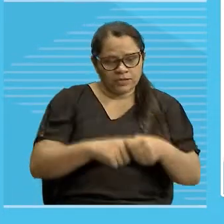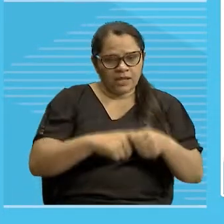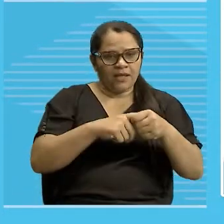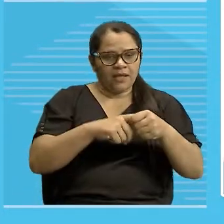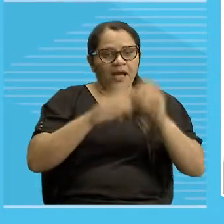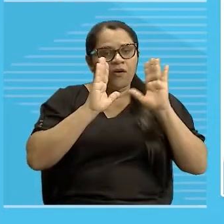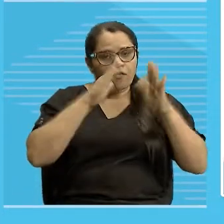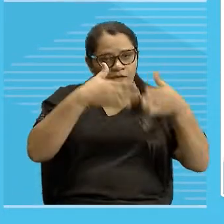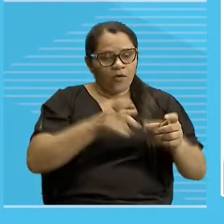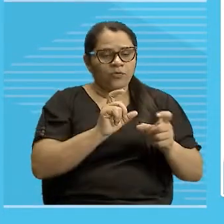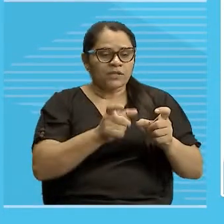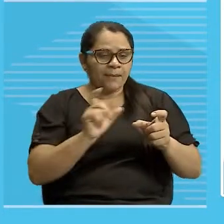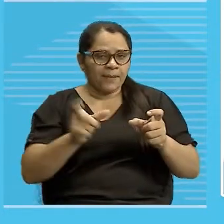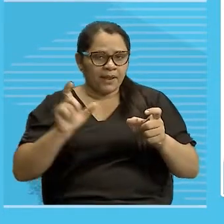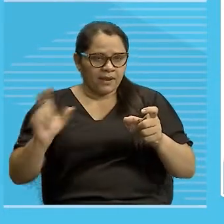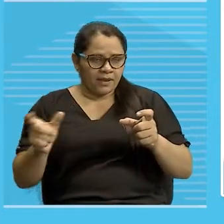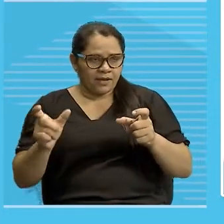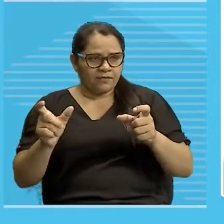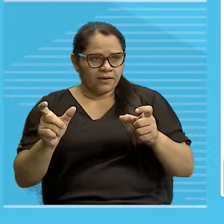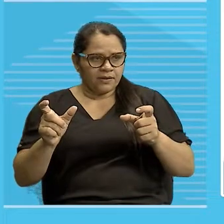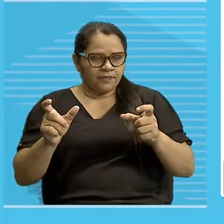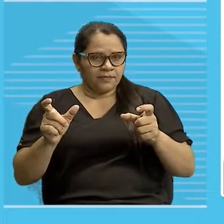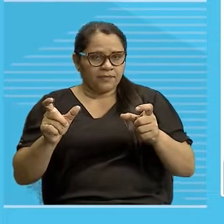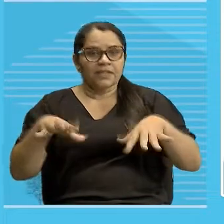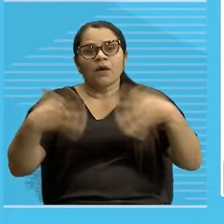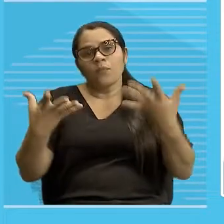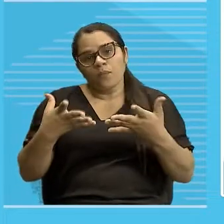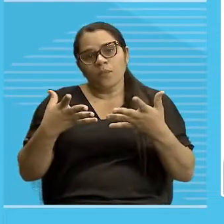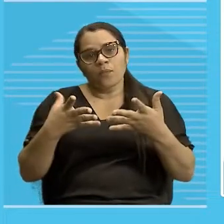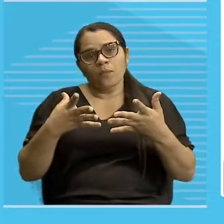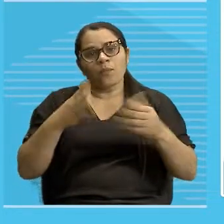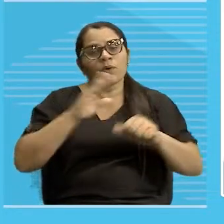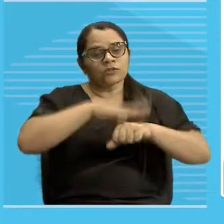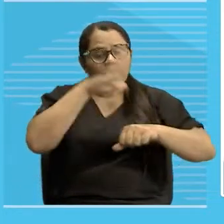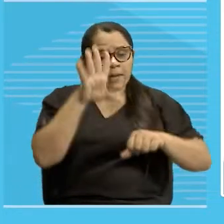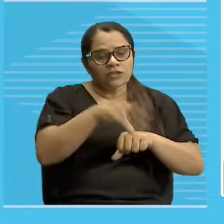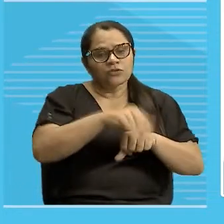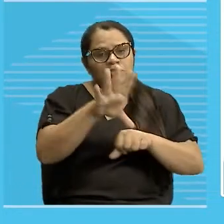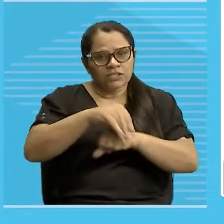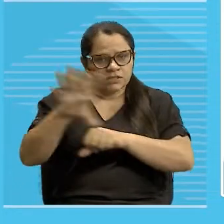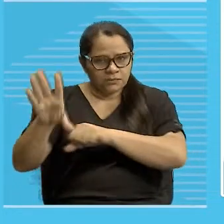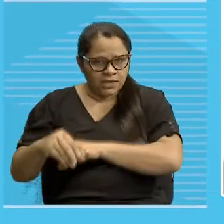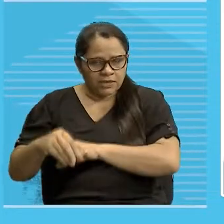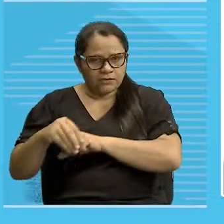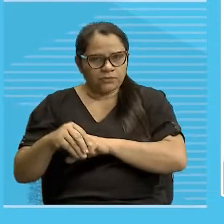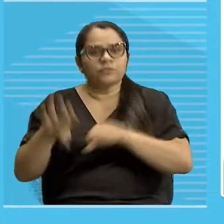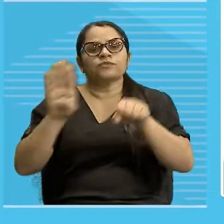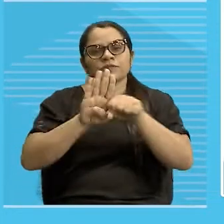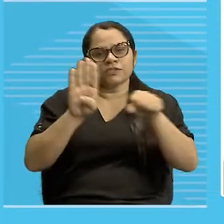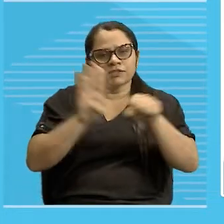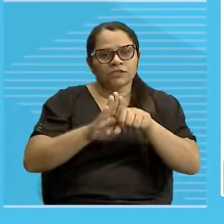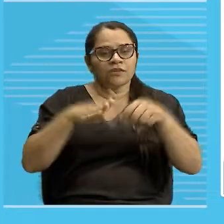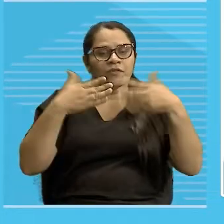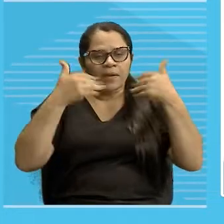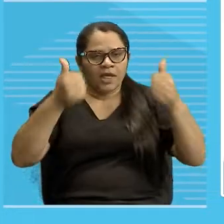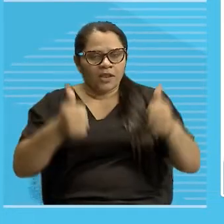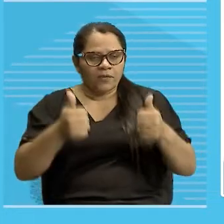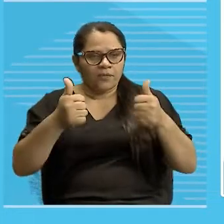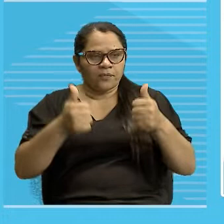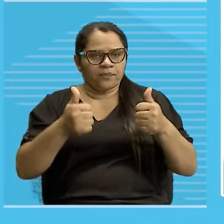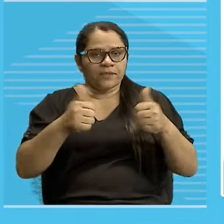Então, com certeza, quanto mais conhecermos sobre os substantivos, melhor. A gente tratou em especial,